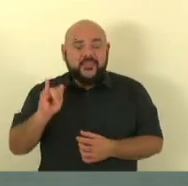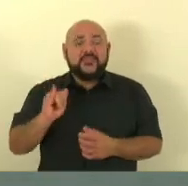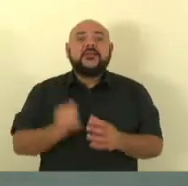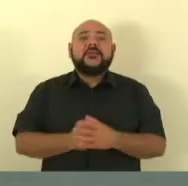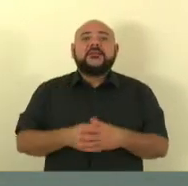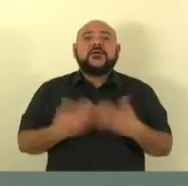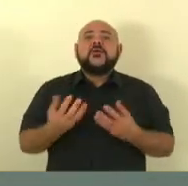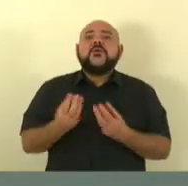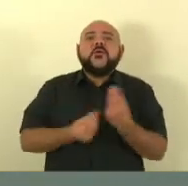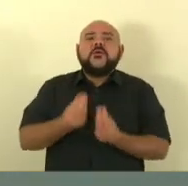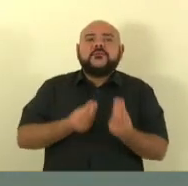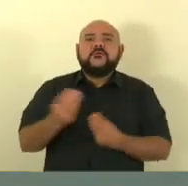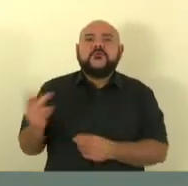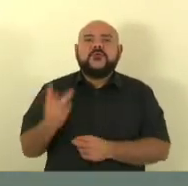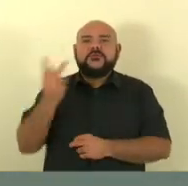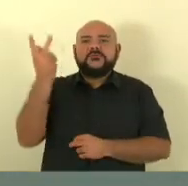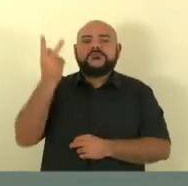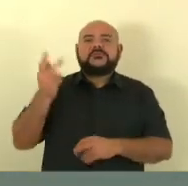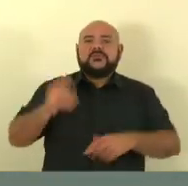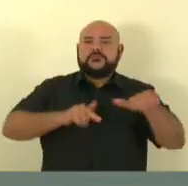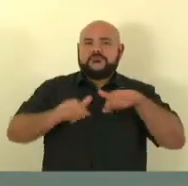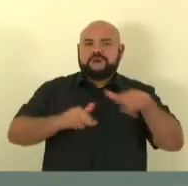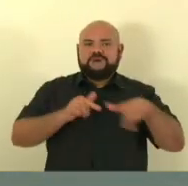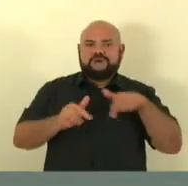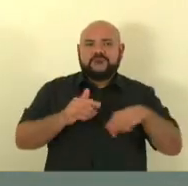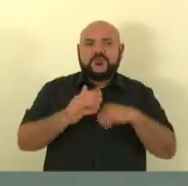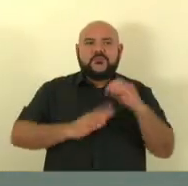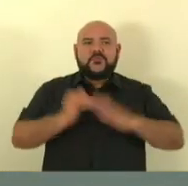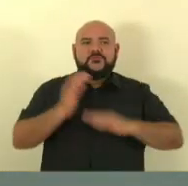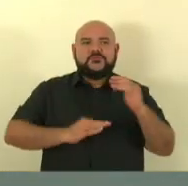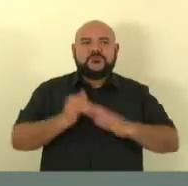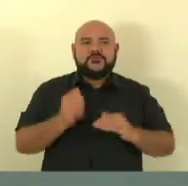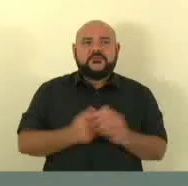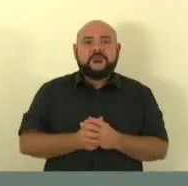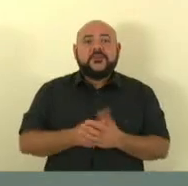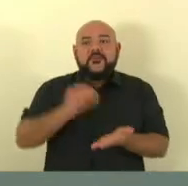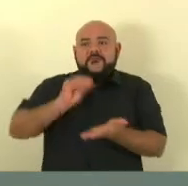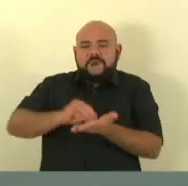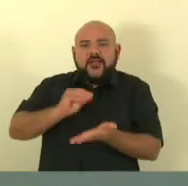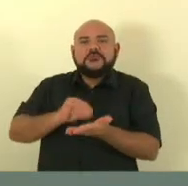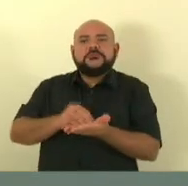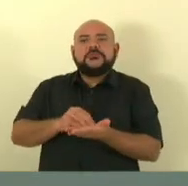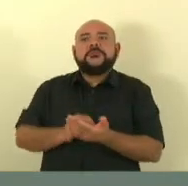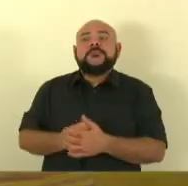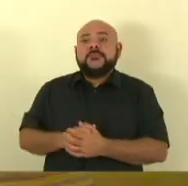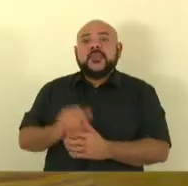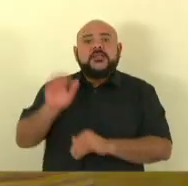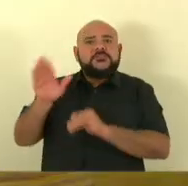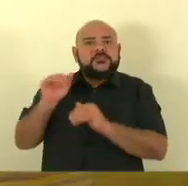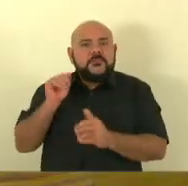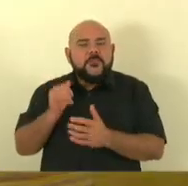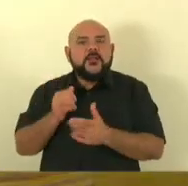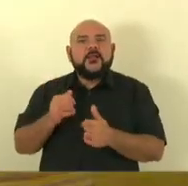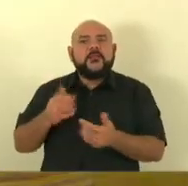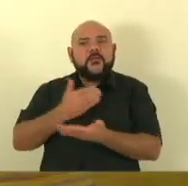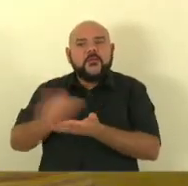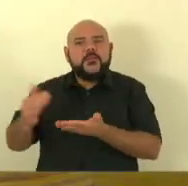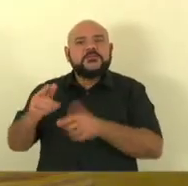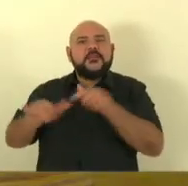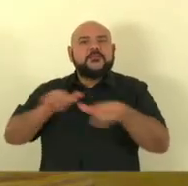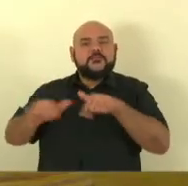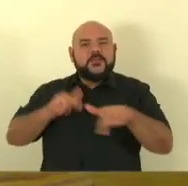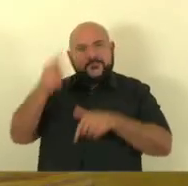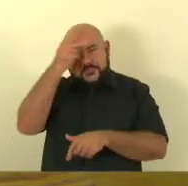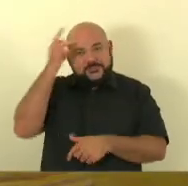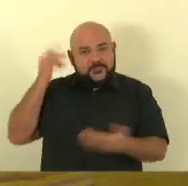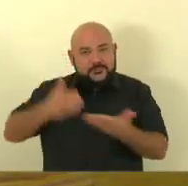servidores e também não contratar as pessoas que foram aprovadas nos concursos para que prestem relevante serviço à sociedade capixaba.